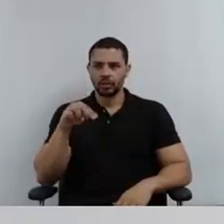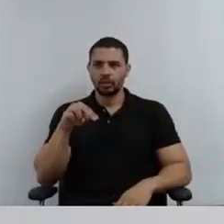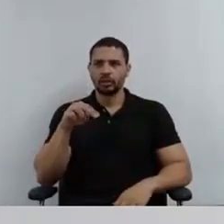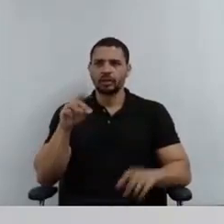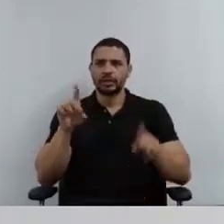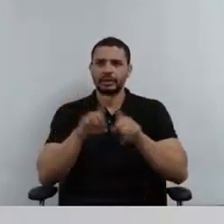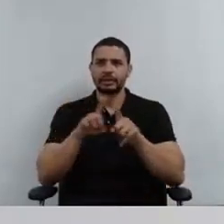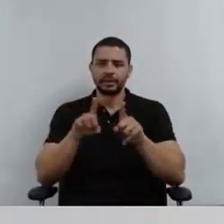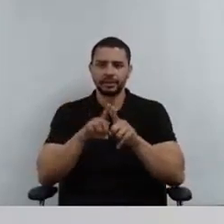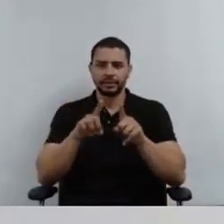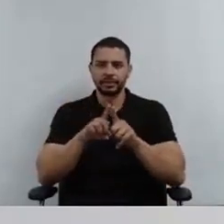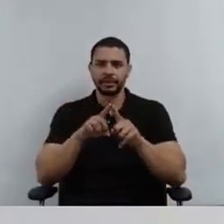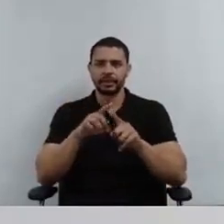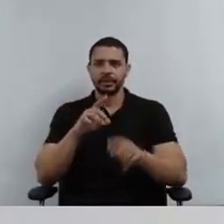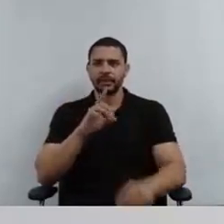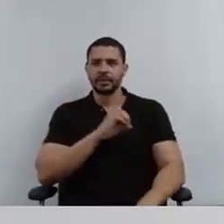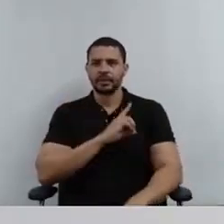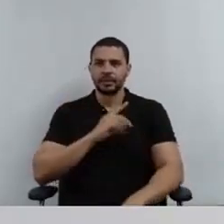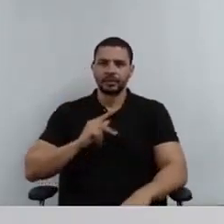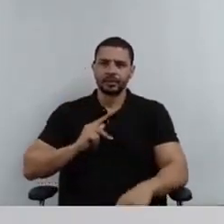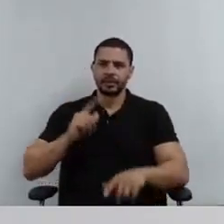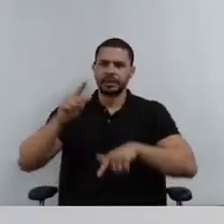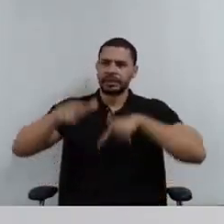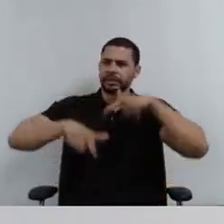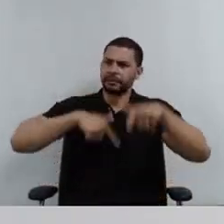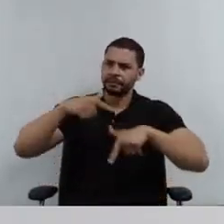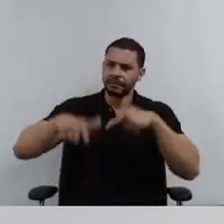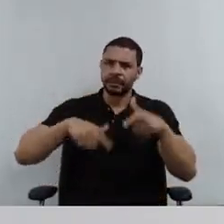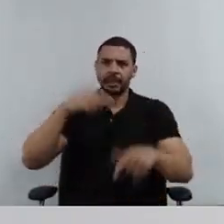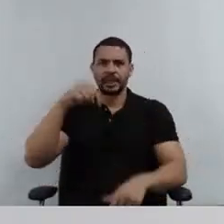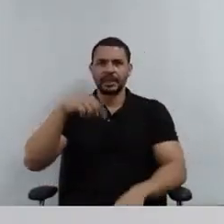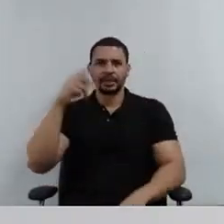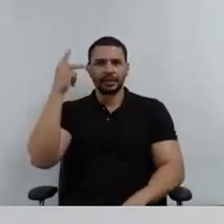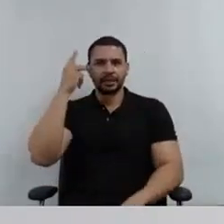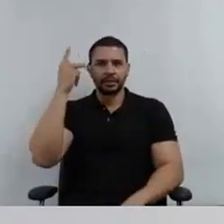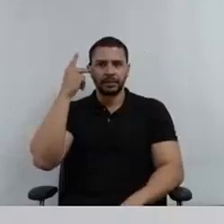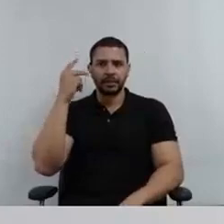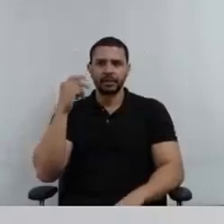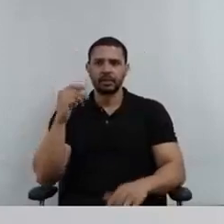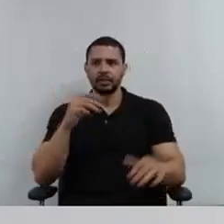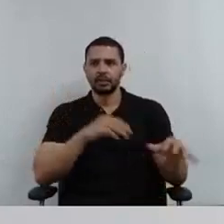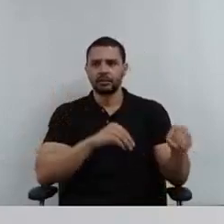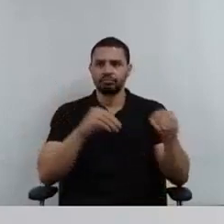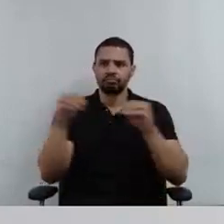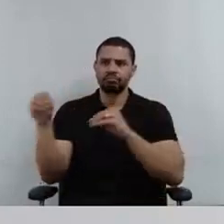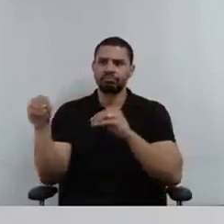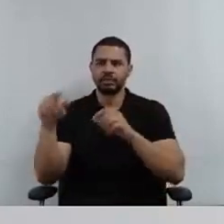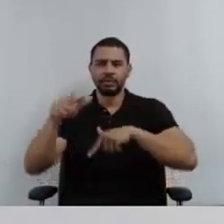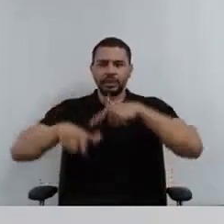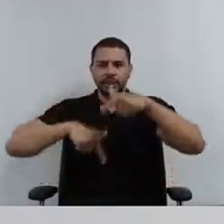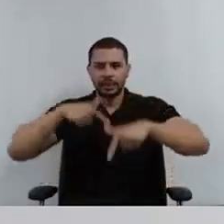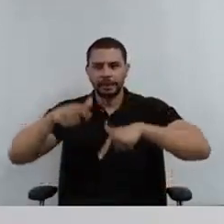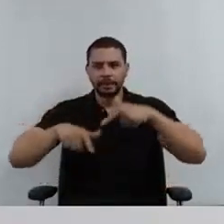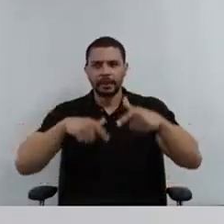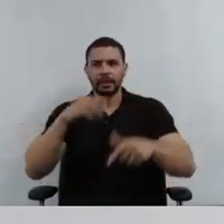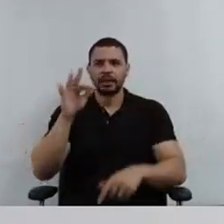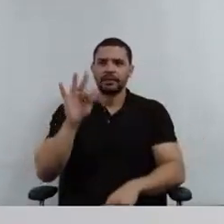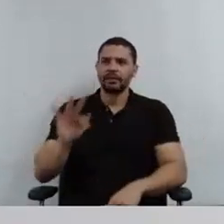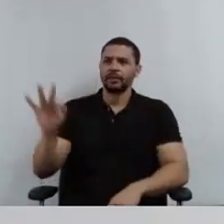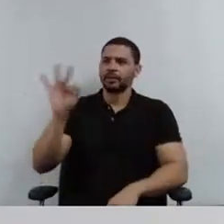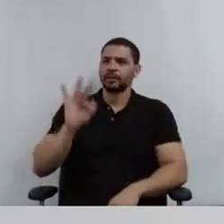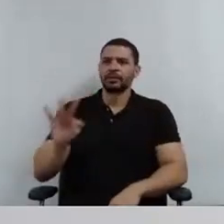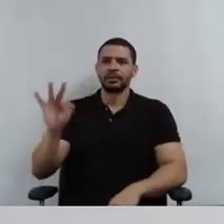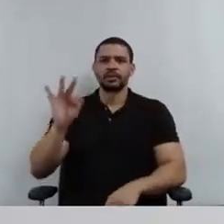Defensoria de São Paulo, doutor José Carlos Blach, promotor e diretor na pós-graduação, além do doutor Rodrigo Capês, reunião aí